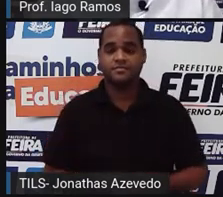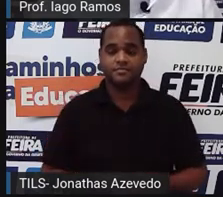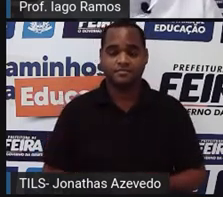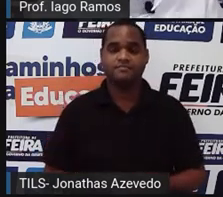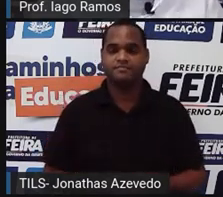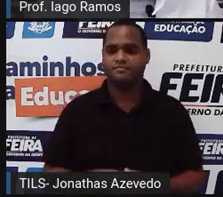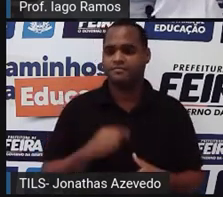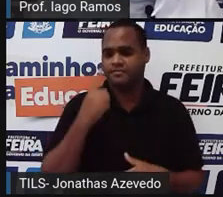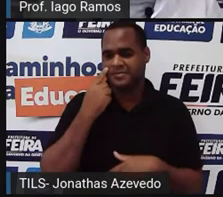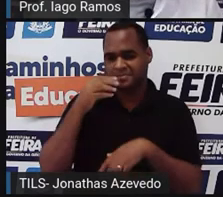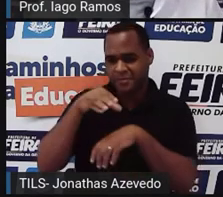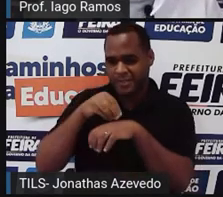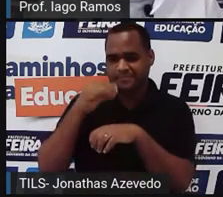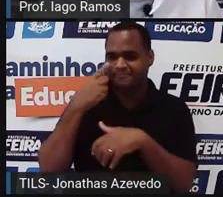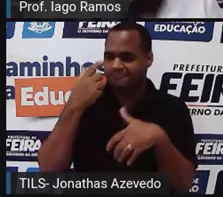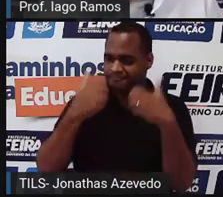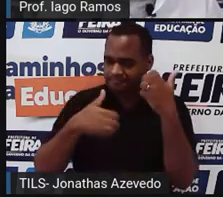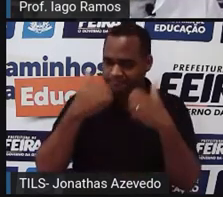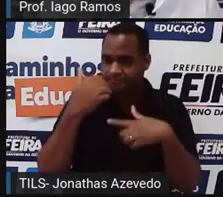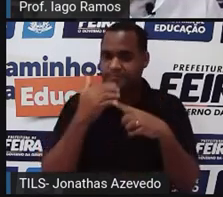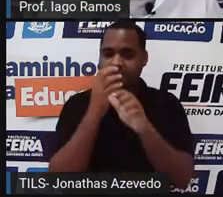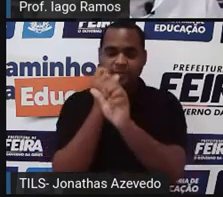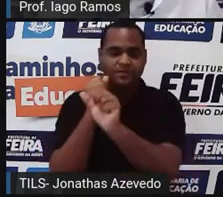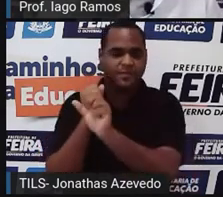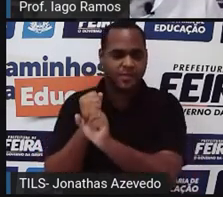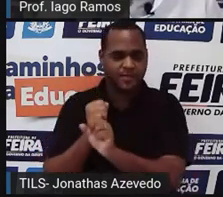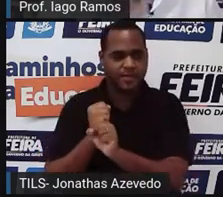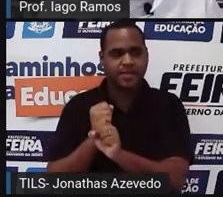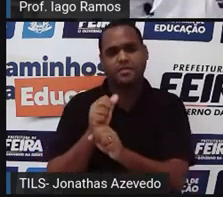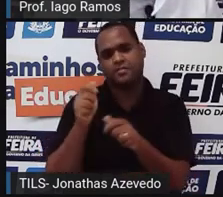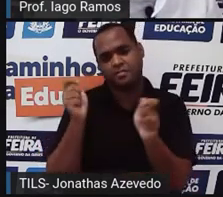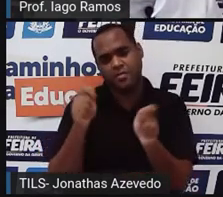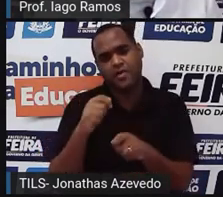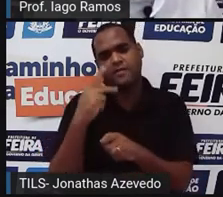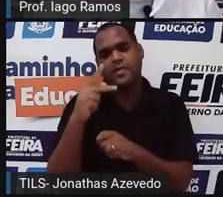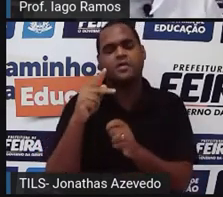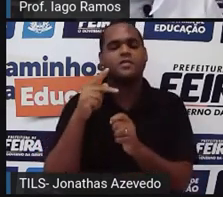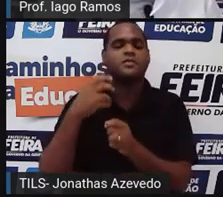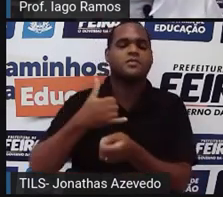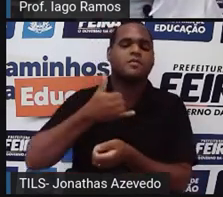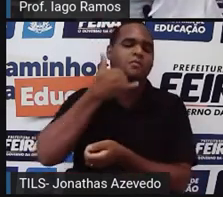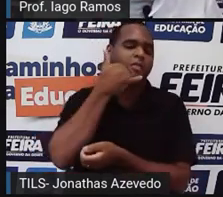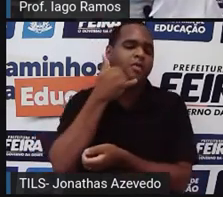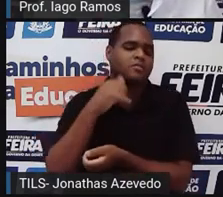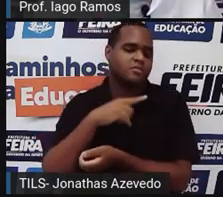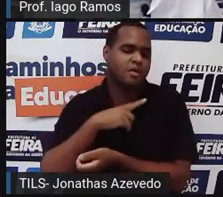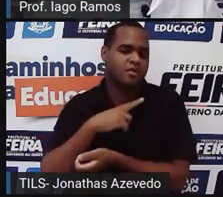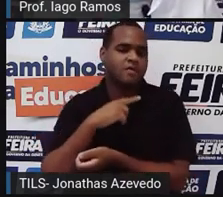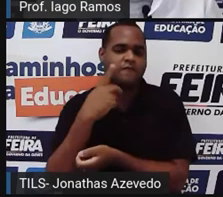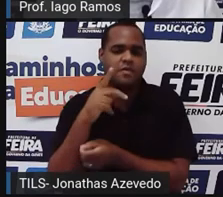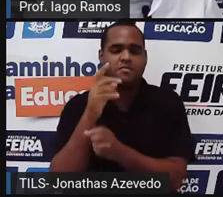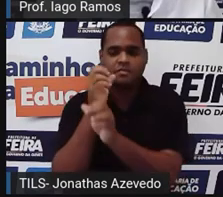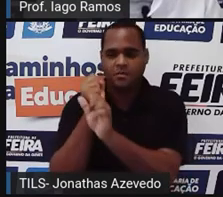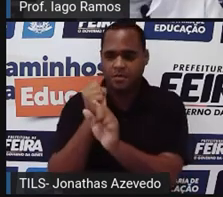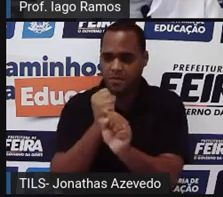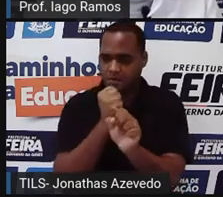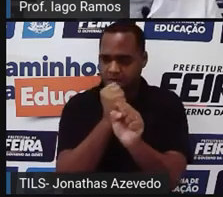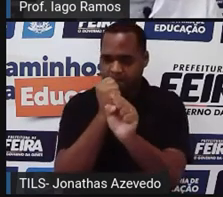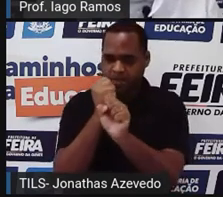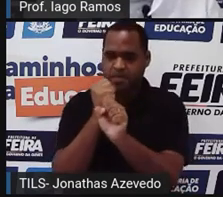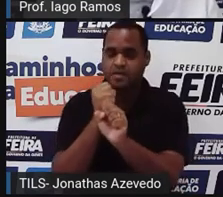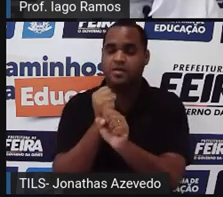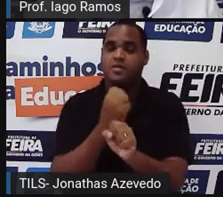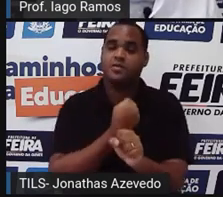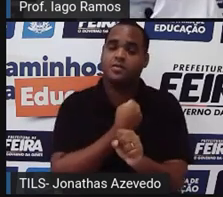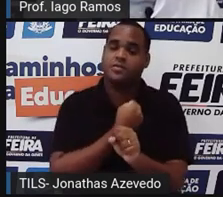Então, você pode até pegar uma calculadora, pode ser a calculadora do celular, e fazer essa continha, tá bom? Dá um